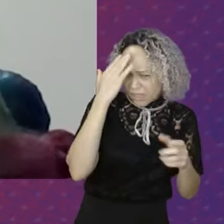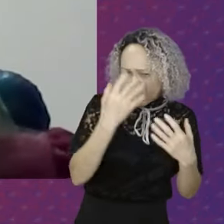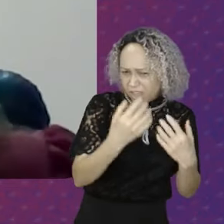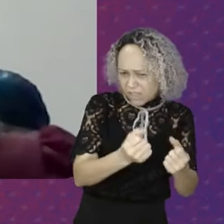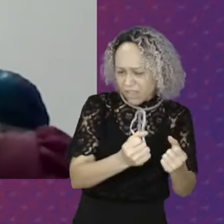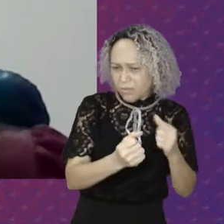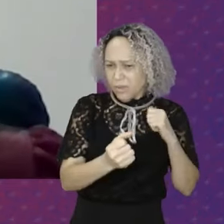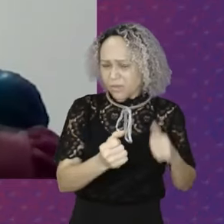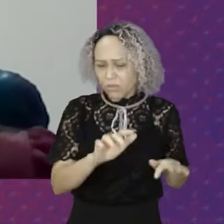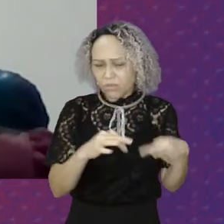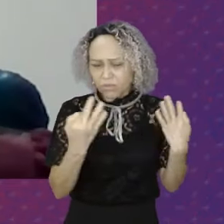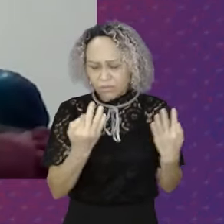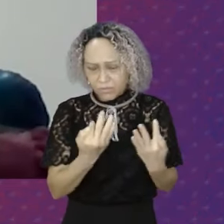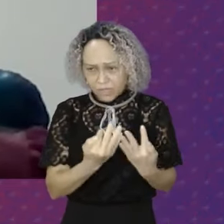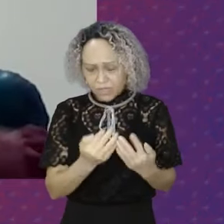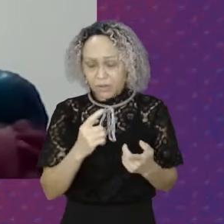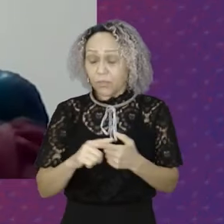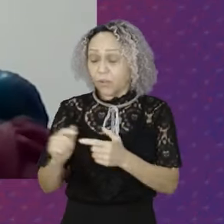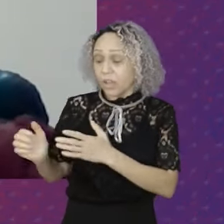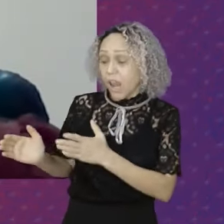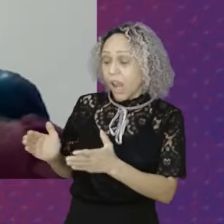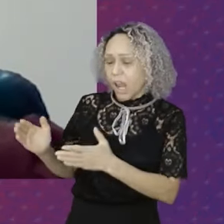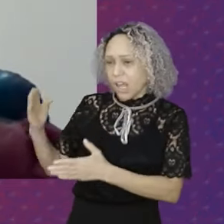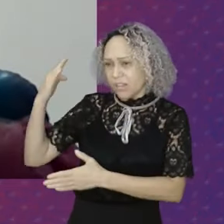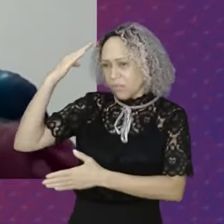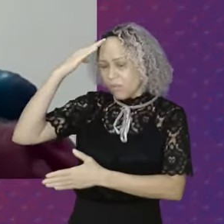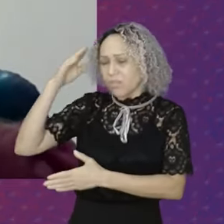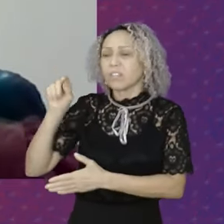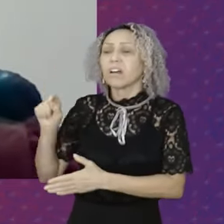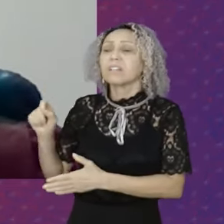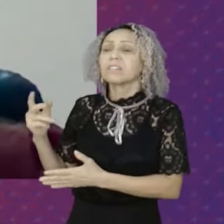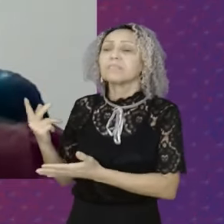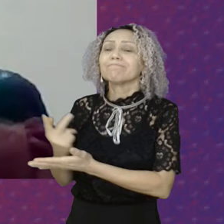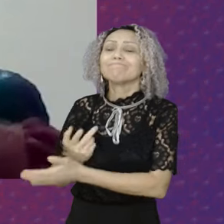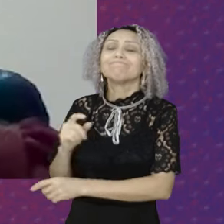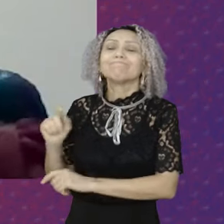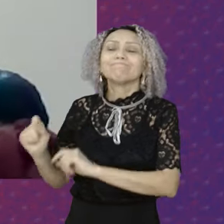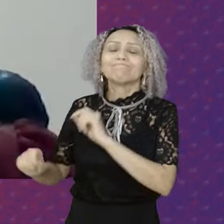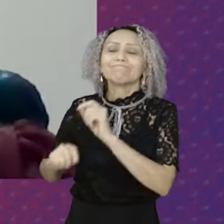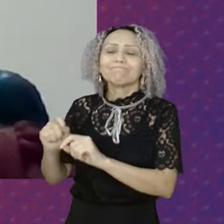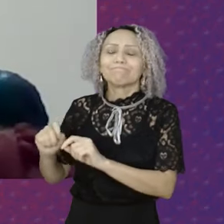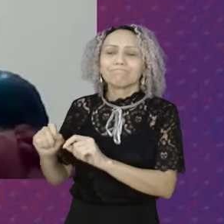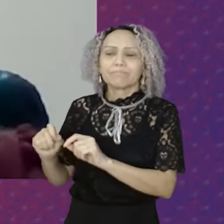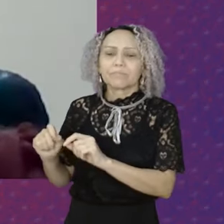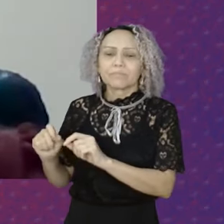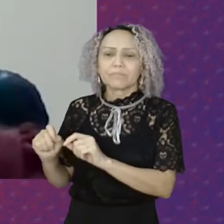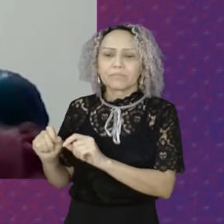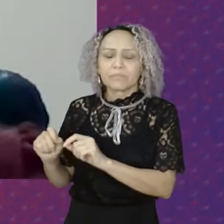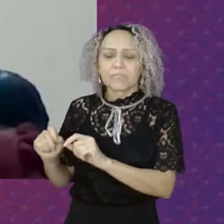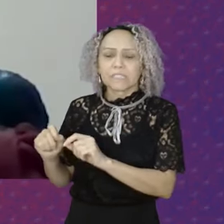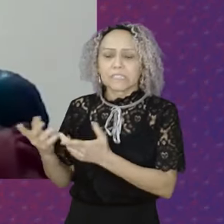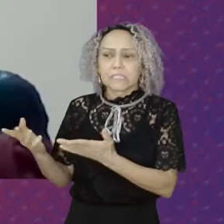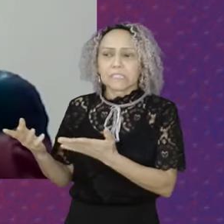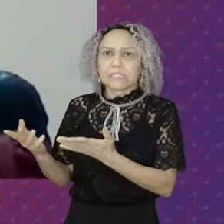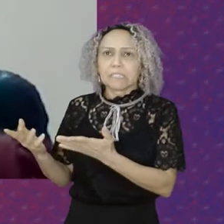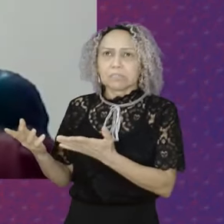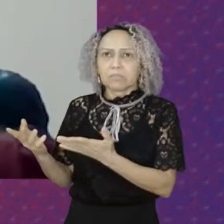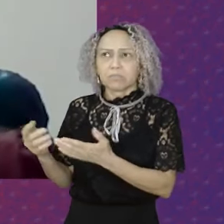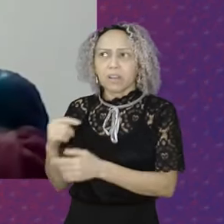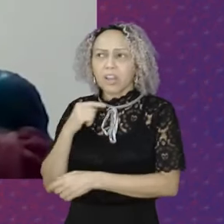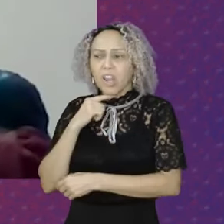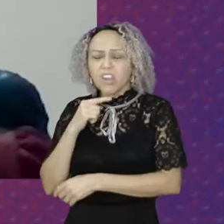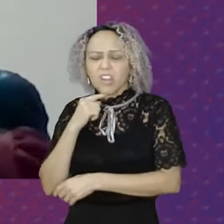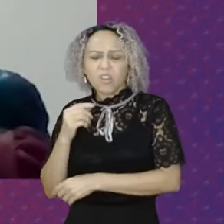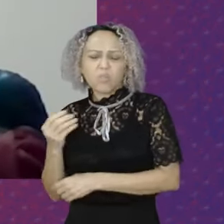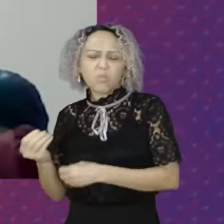Do então Presidente Jair Bolsonaro Ocasionou Uma Uma série De questões De questões Que hoje A gente